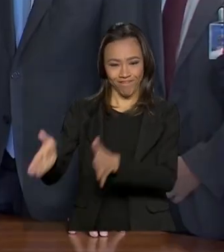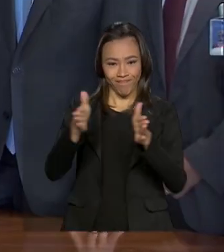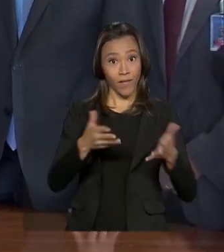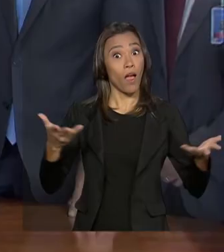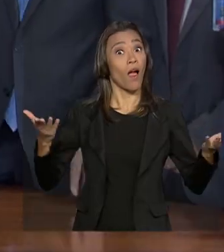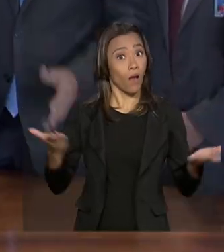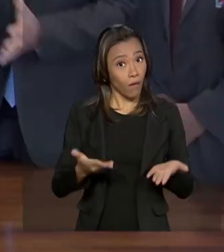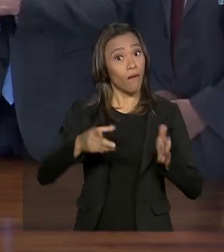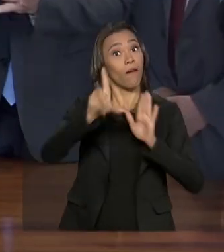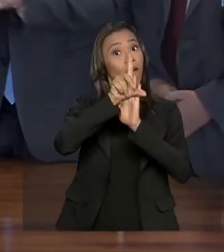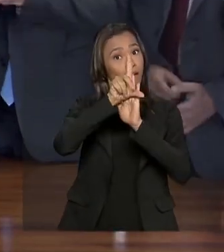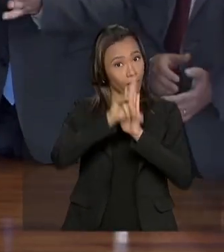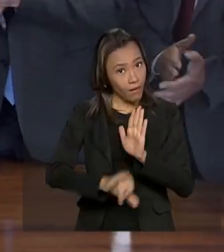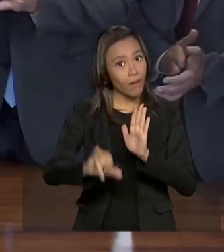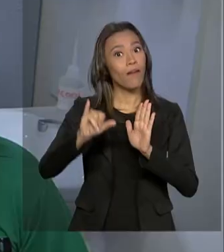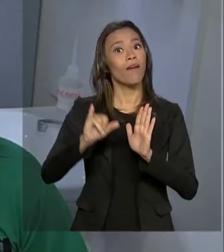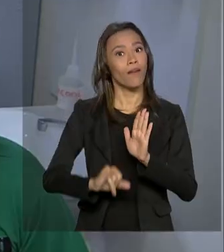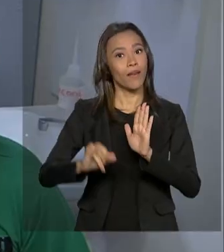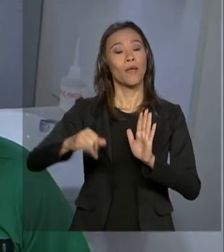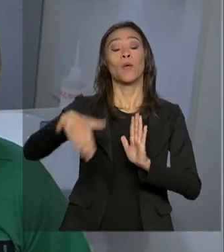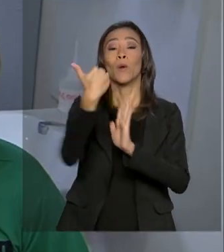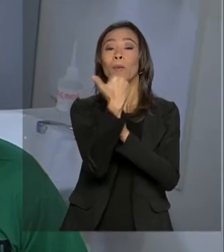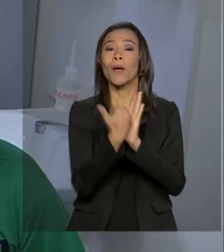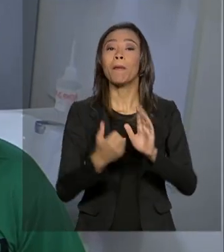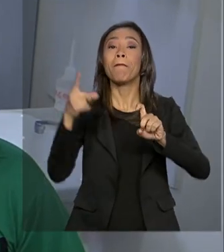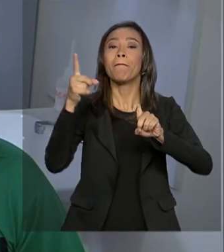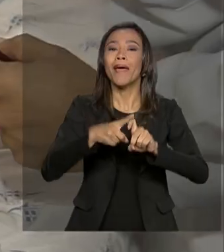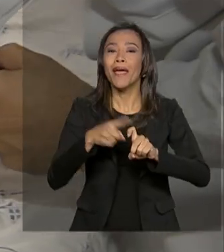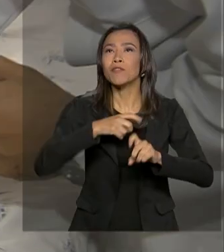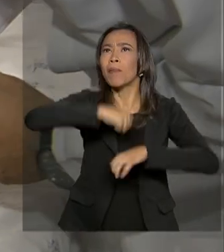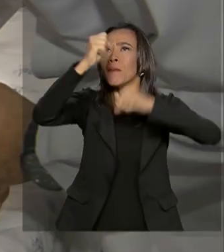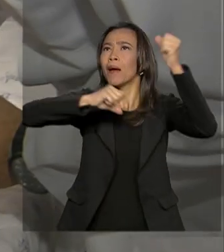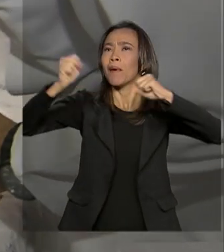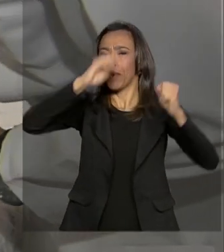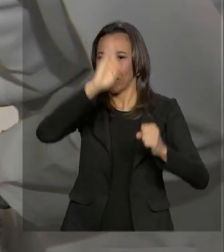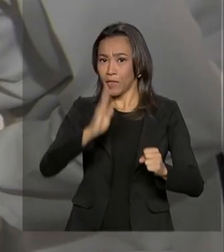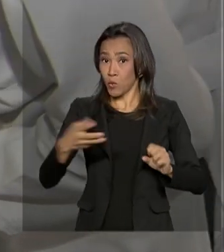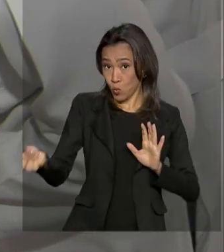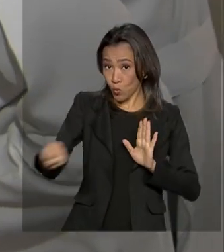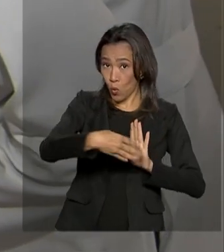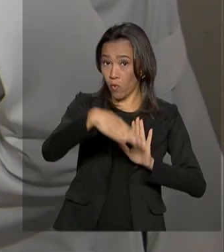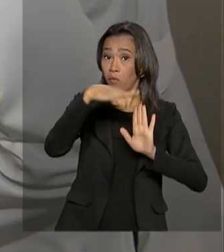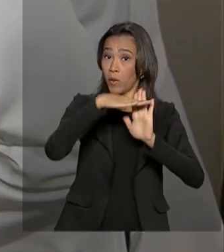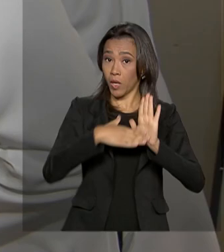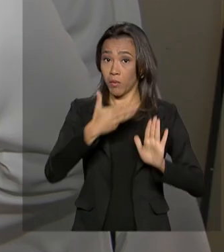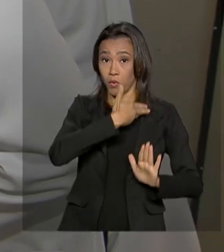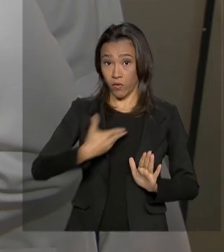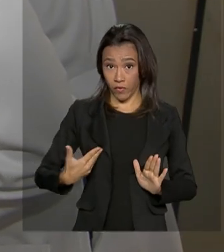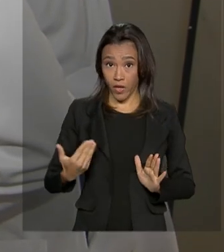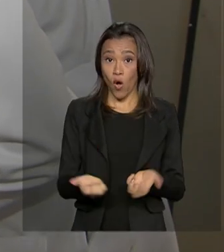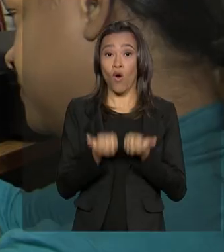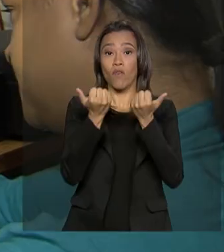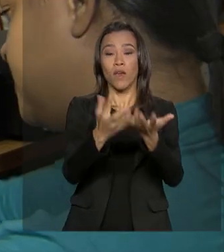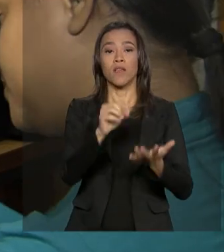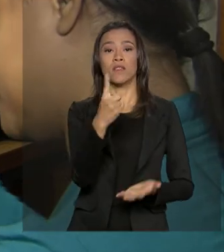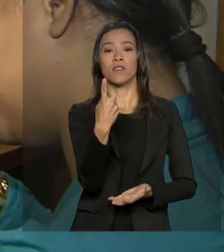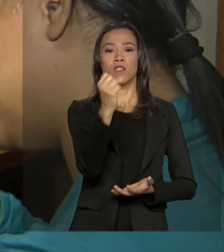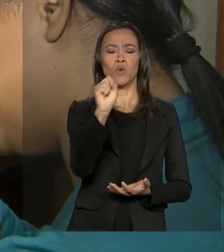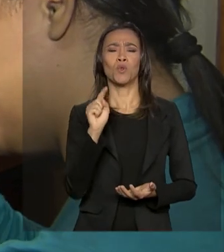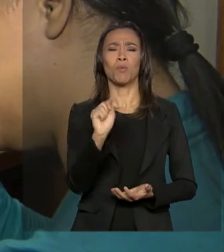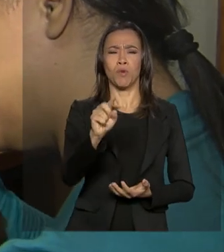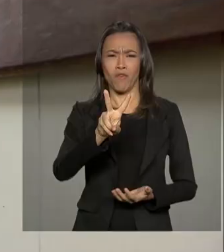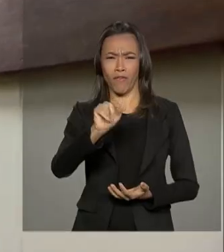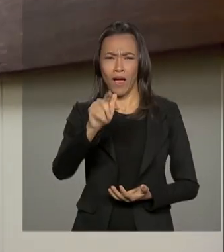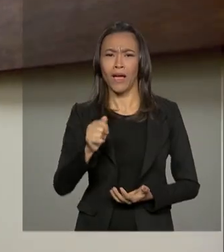Agora é lei o Médicos pelo Brasil. O novo programa do governo vai oferecer 18 mil vagas em regiões onde há